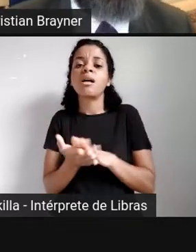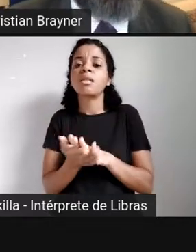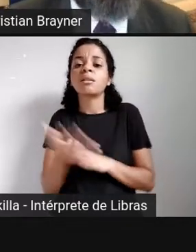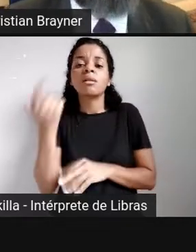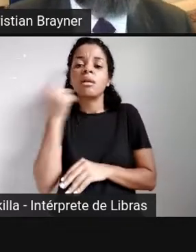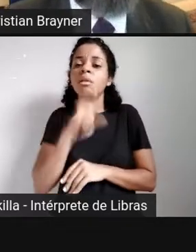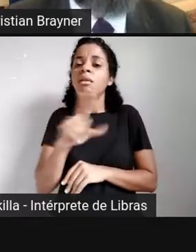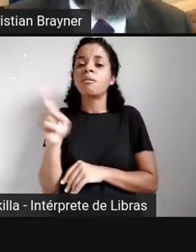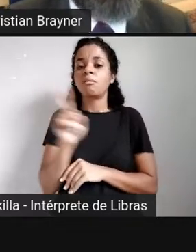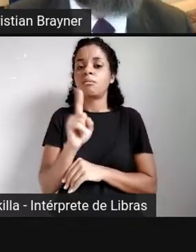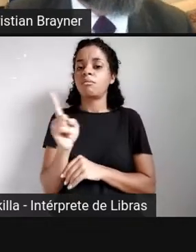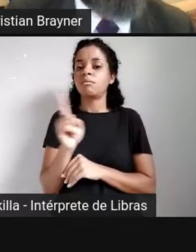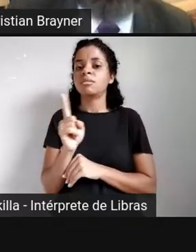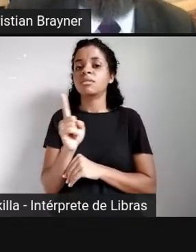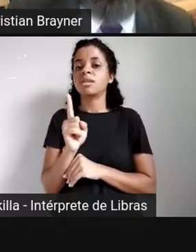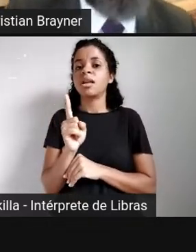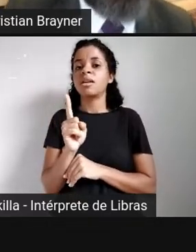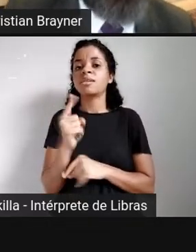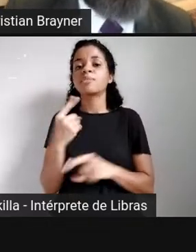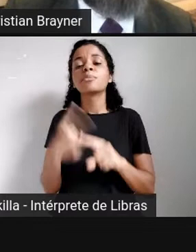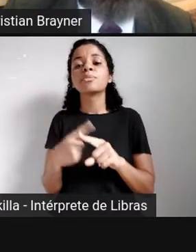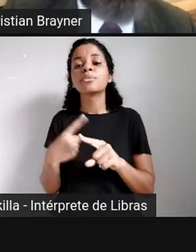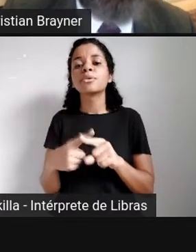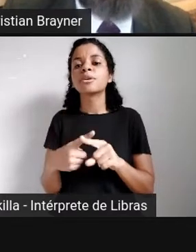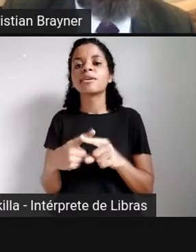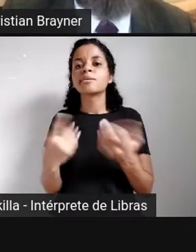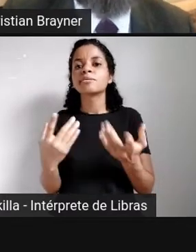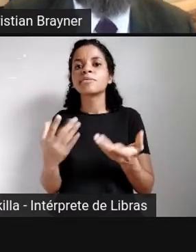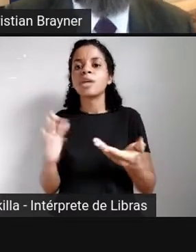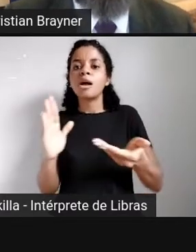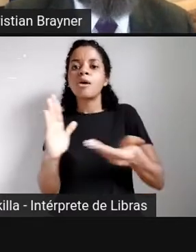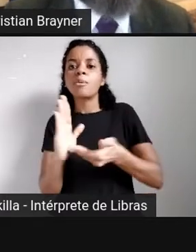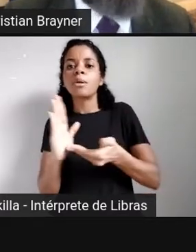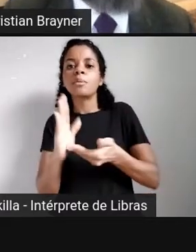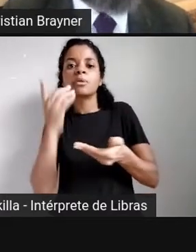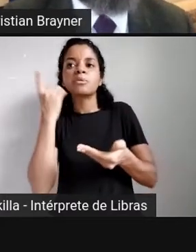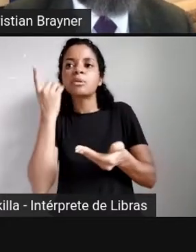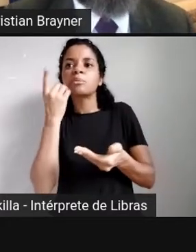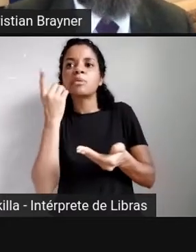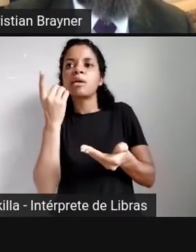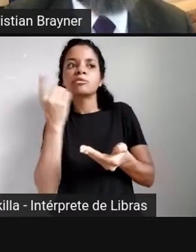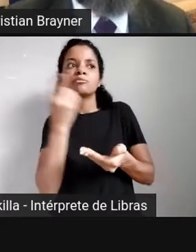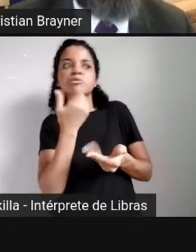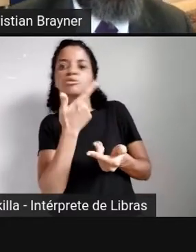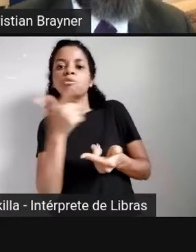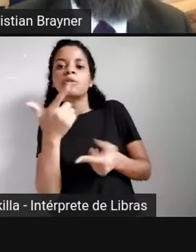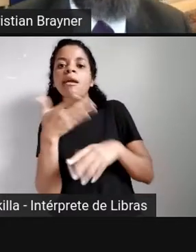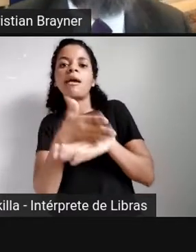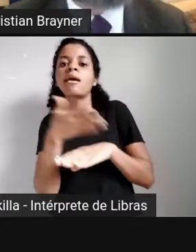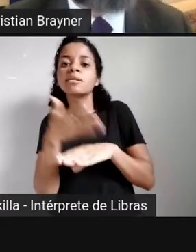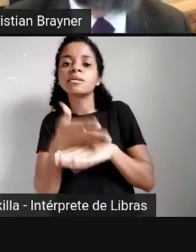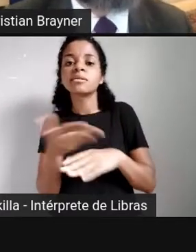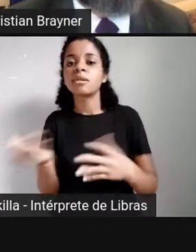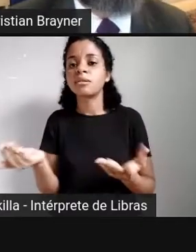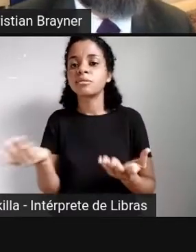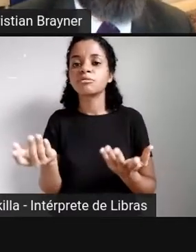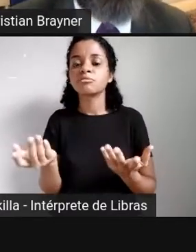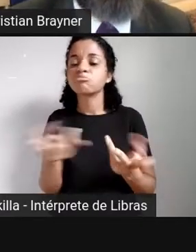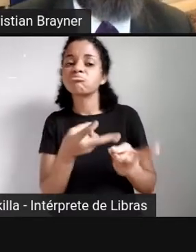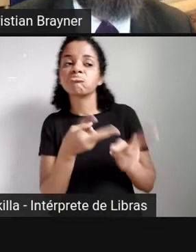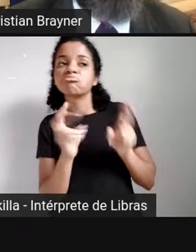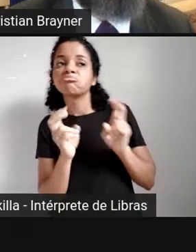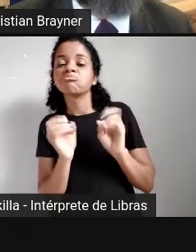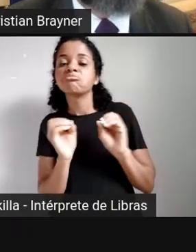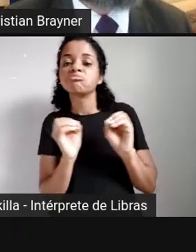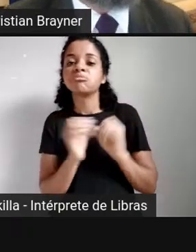persuadir, porque ela fica e chega ao parlamentar ou à liderança. E o segundo problema é exatamente a ausência de